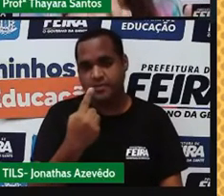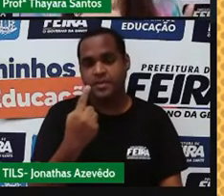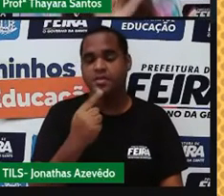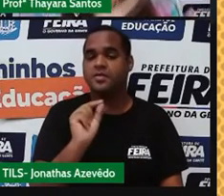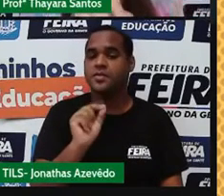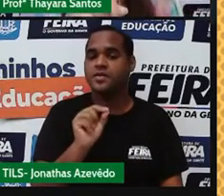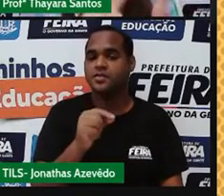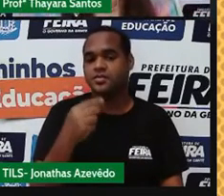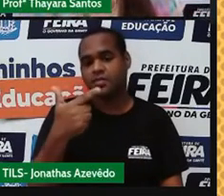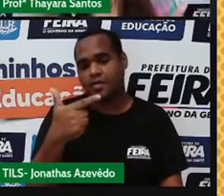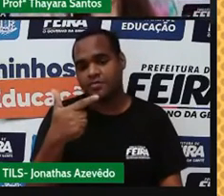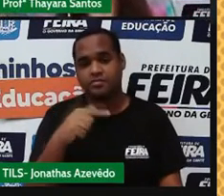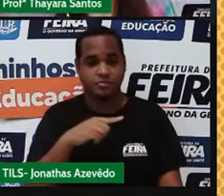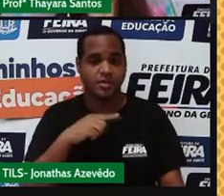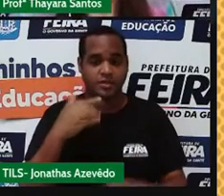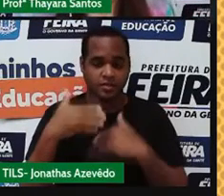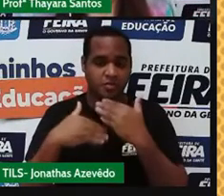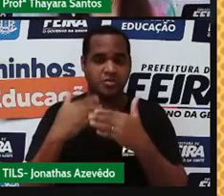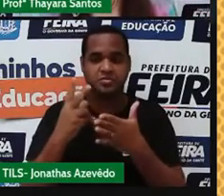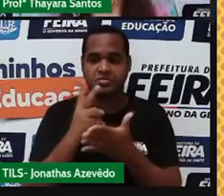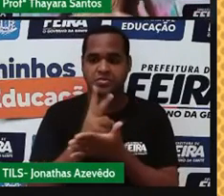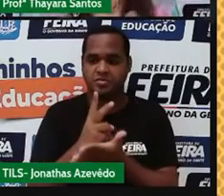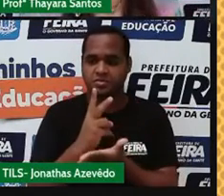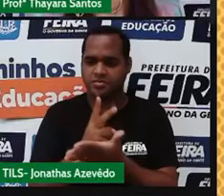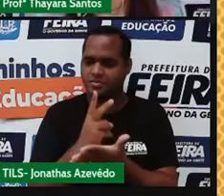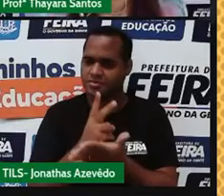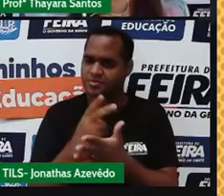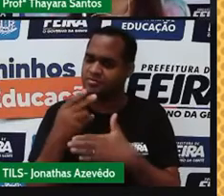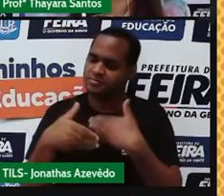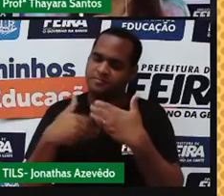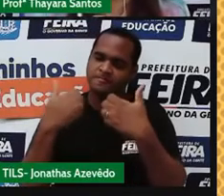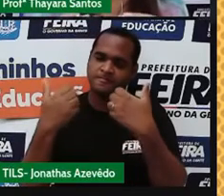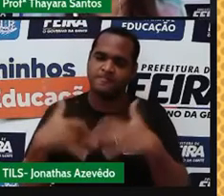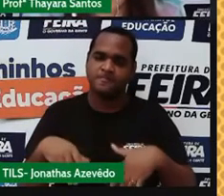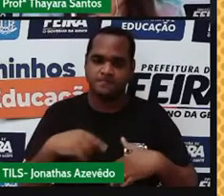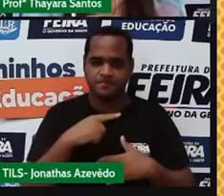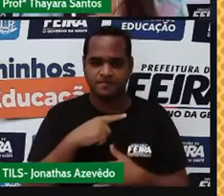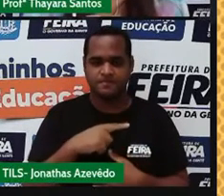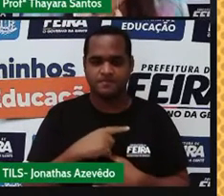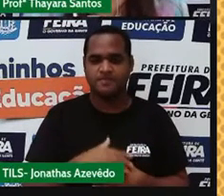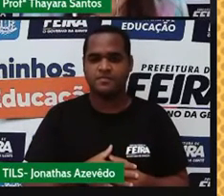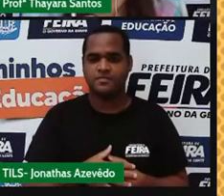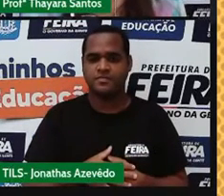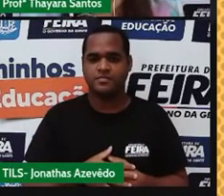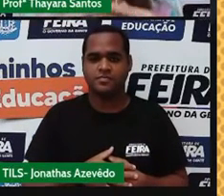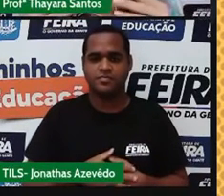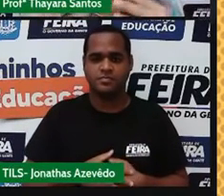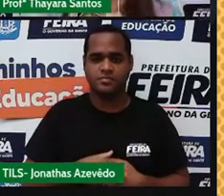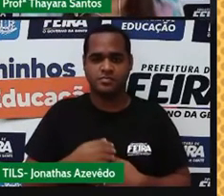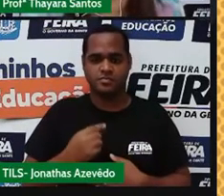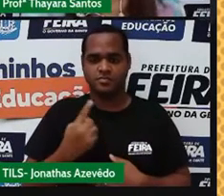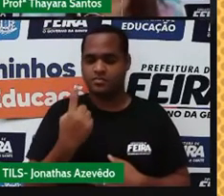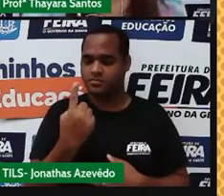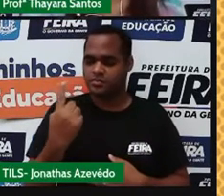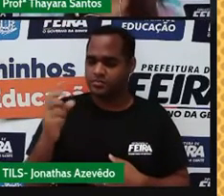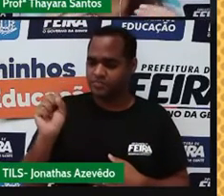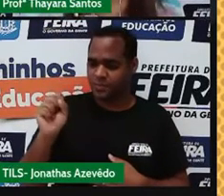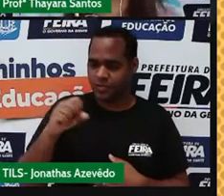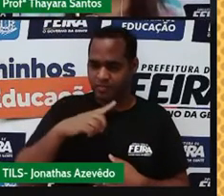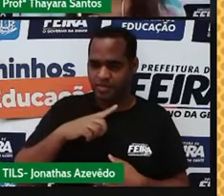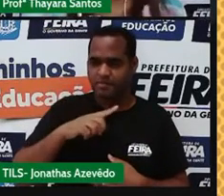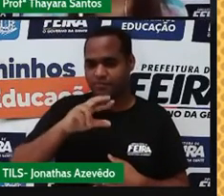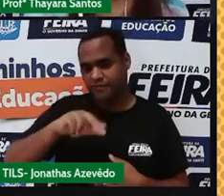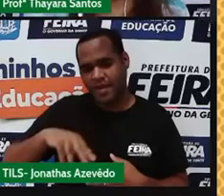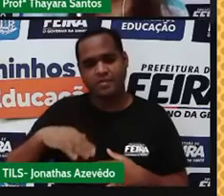número atômico dois, vai estar depois. E assim sucessivamente. E são cento e dezoito elementos químicos